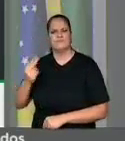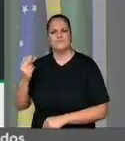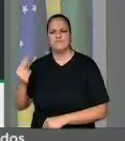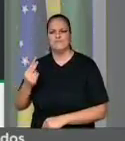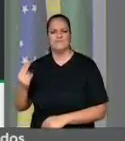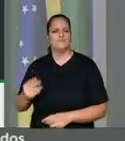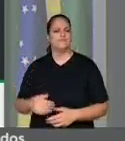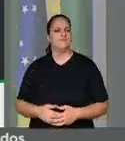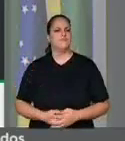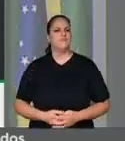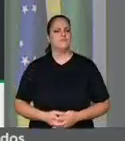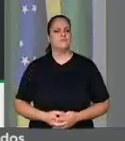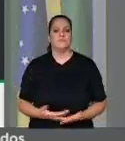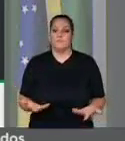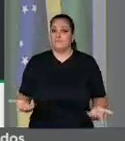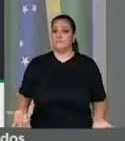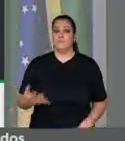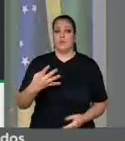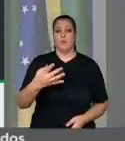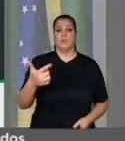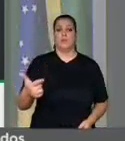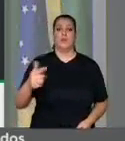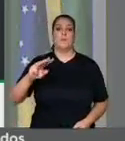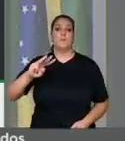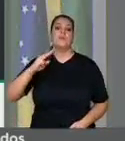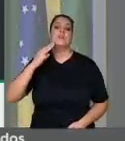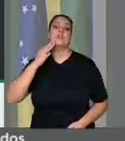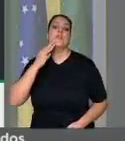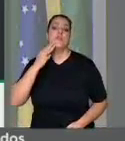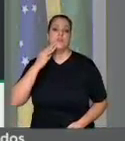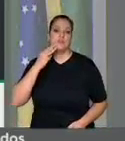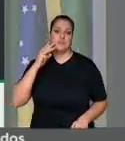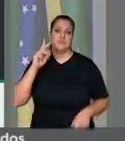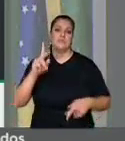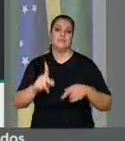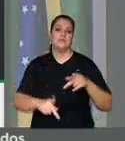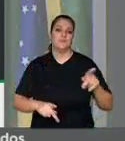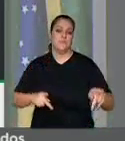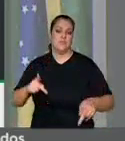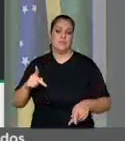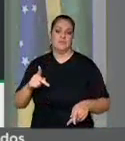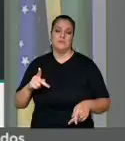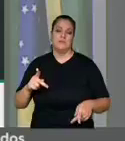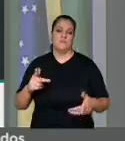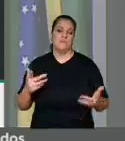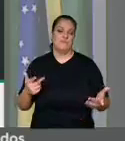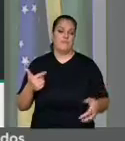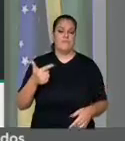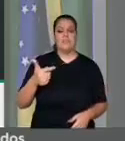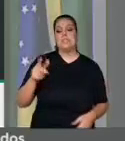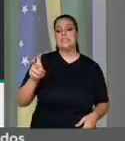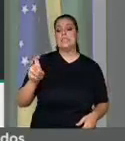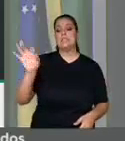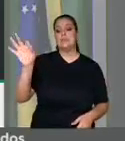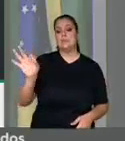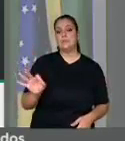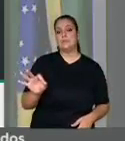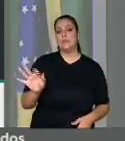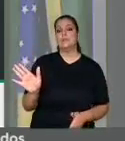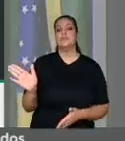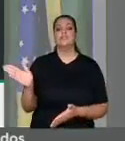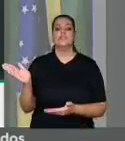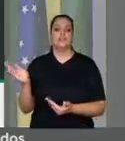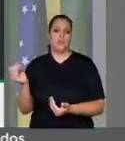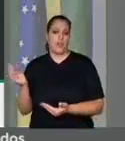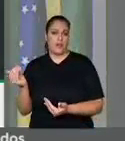somos 42 milhões de brasileiros. Somos 25% da população nacional.